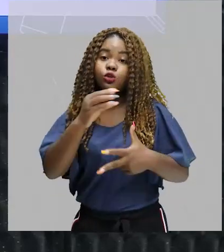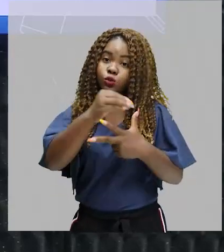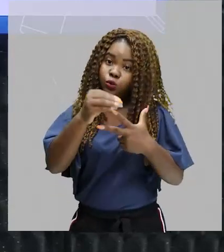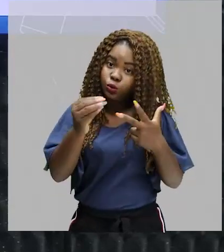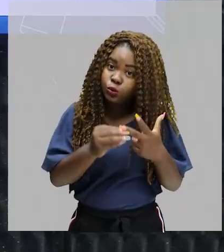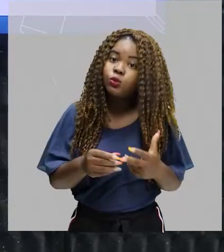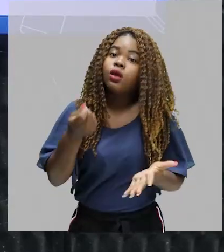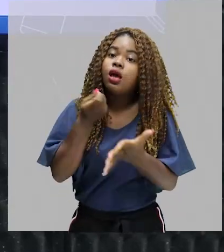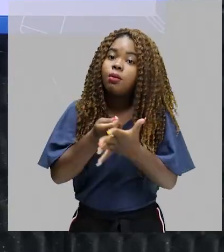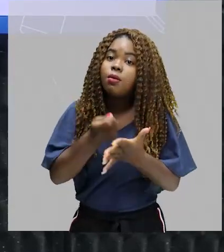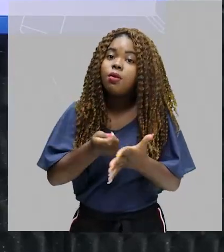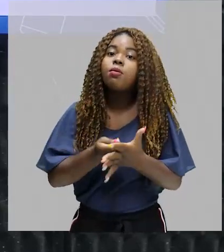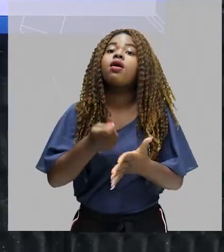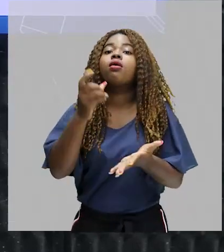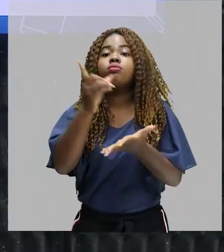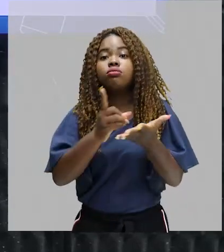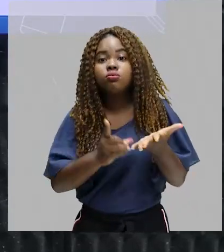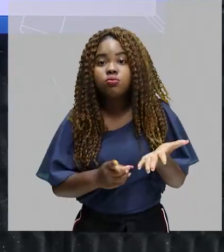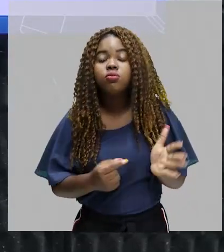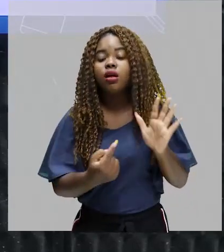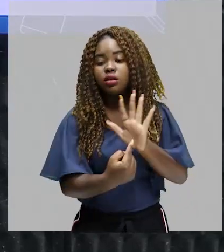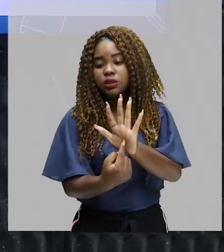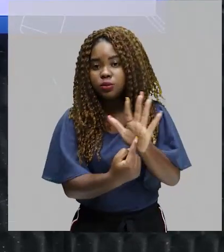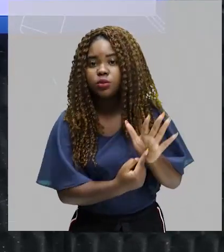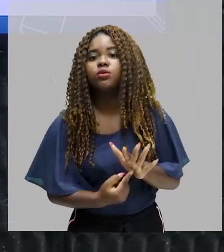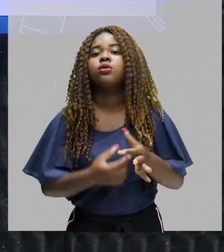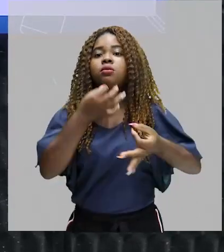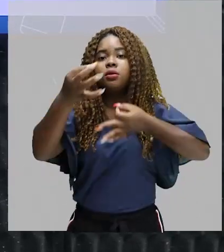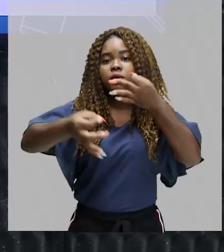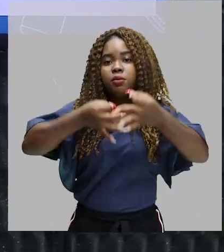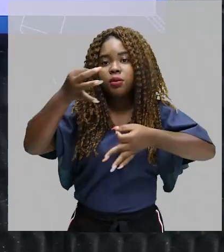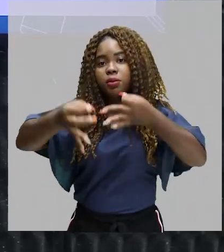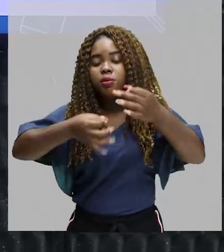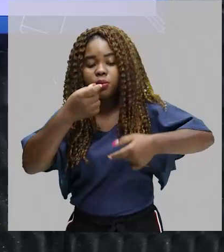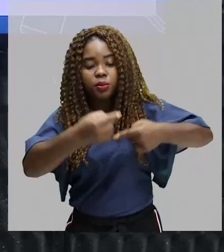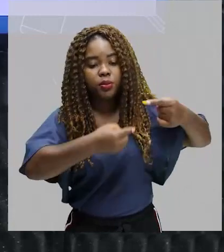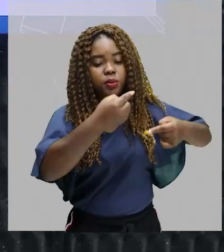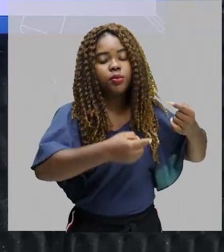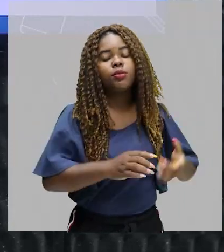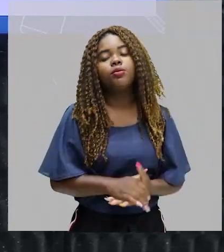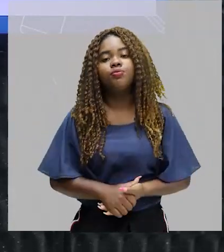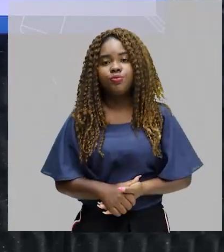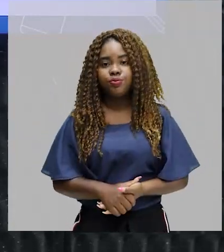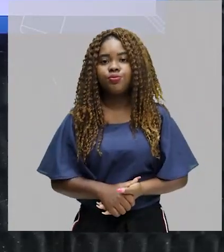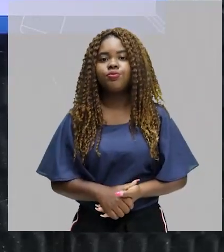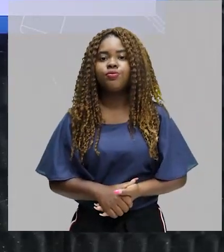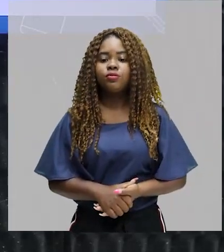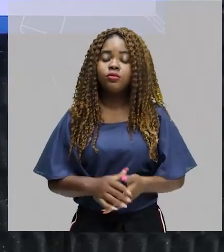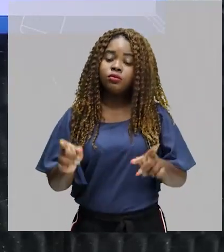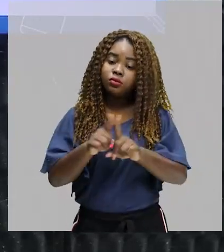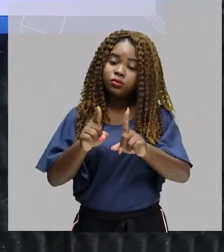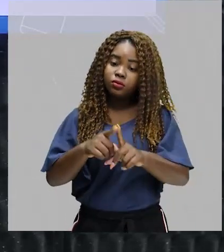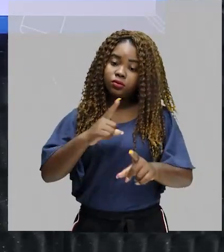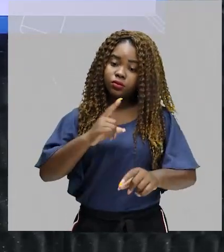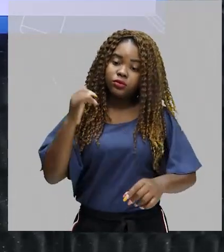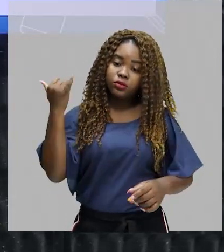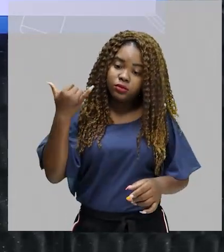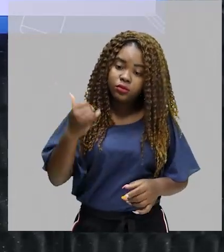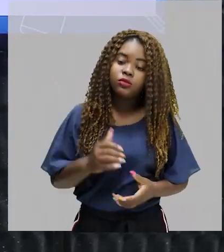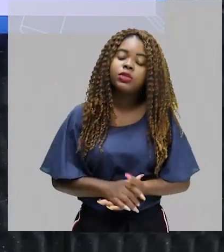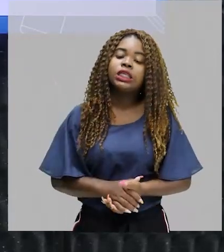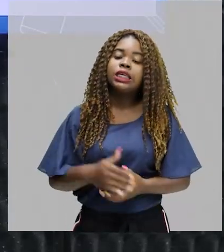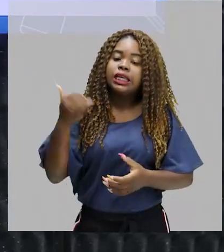dissertação expositiva, argumentativa, principalmente a argumentativa. E nós temos também a narração, que é